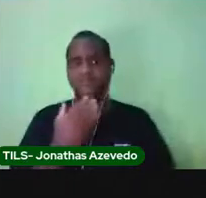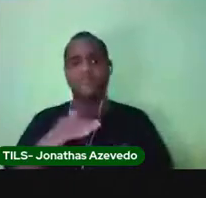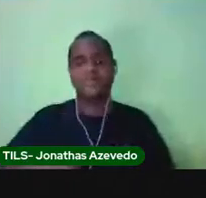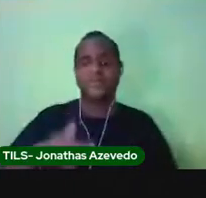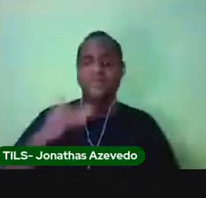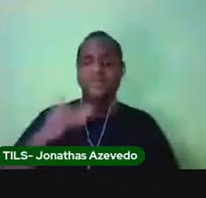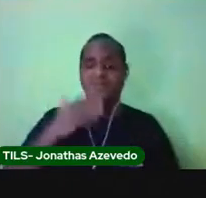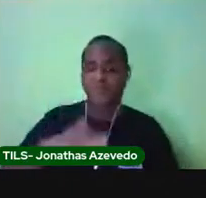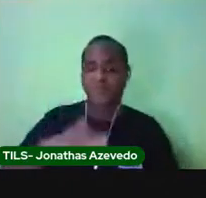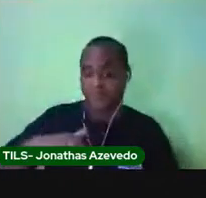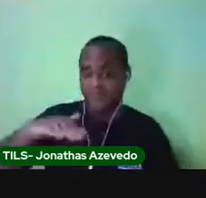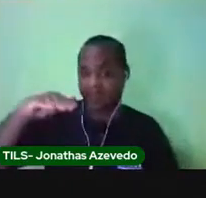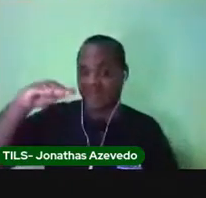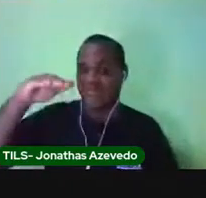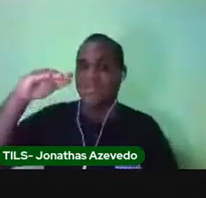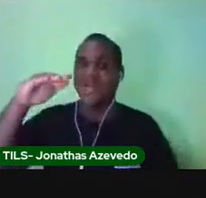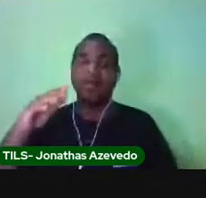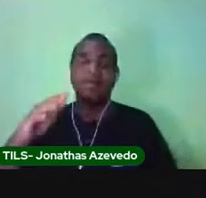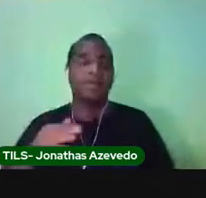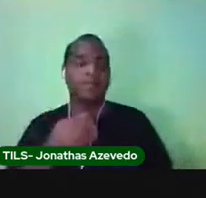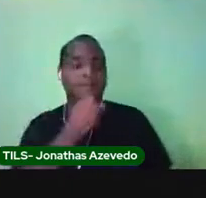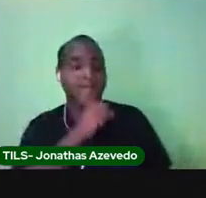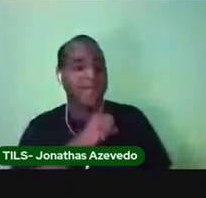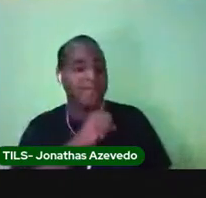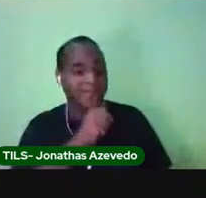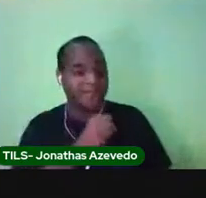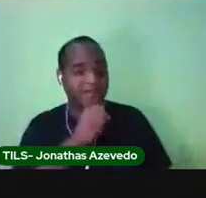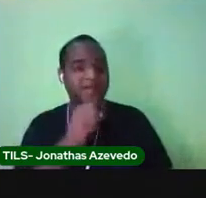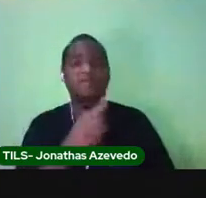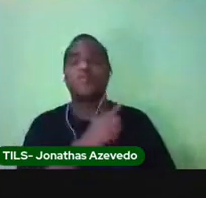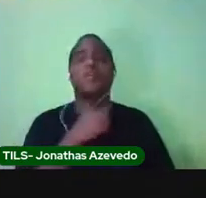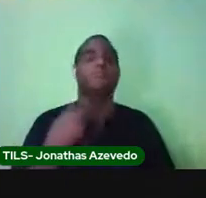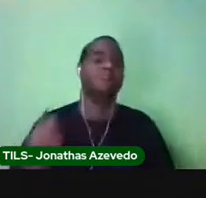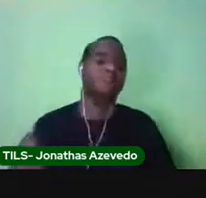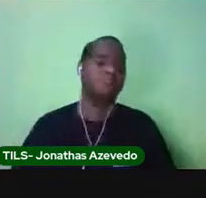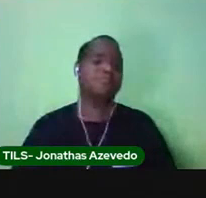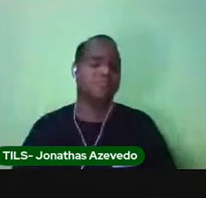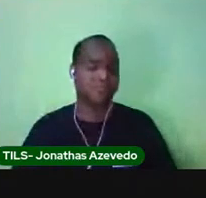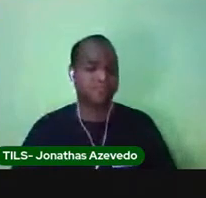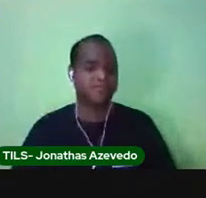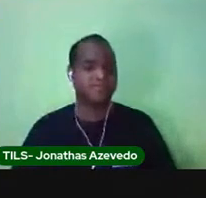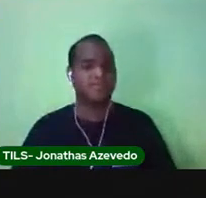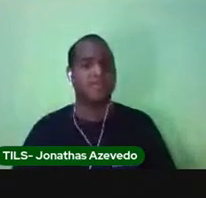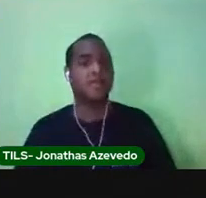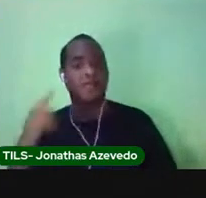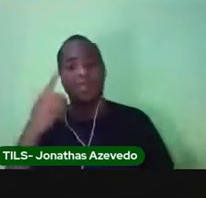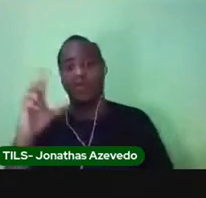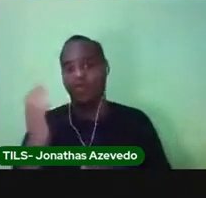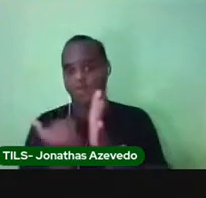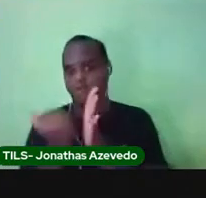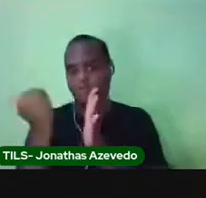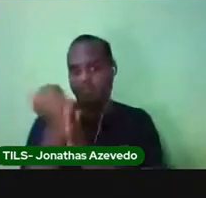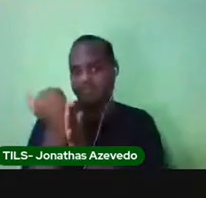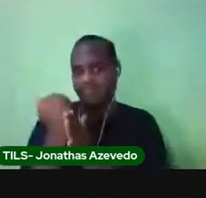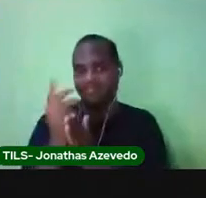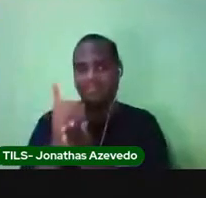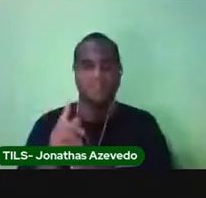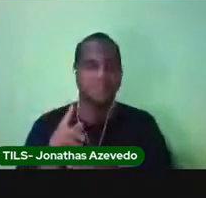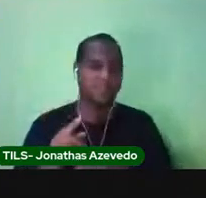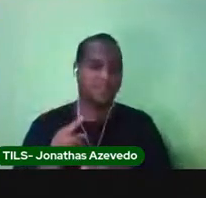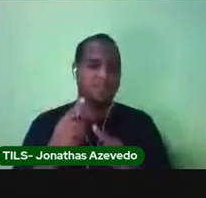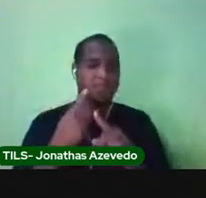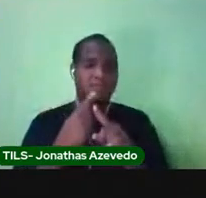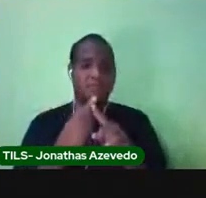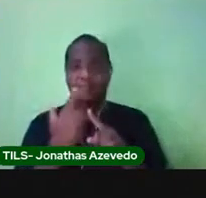envelhece e morre. Mais uma perguntinha. Por quantas fases nós